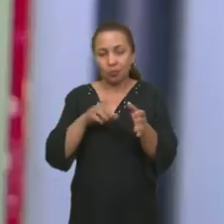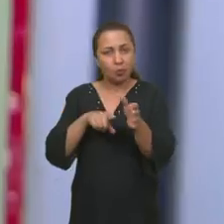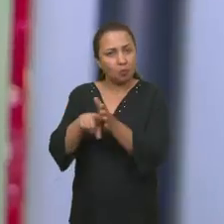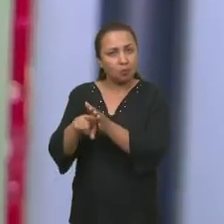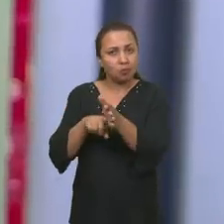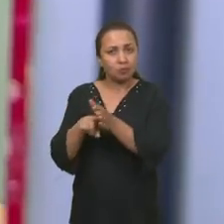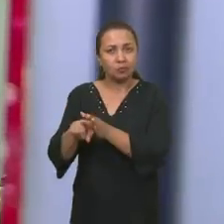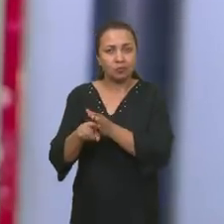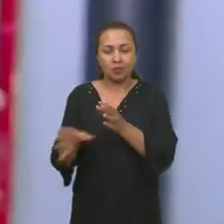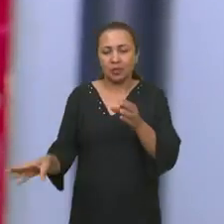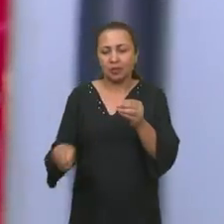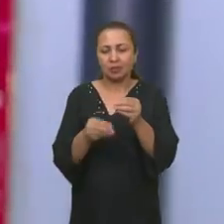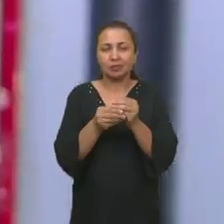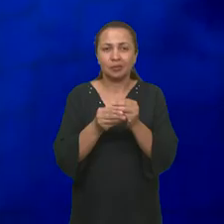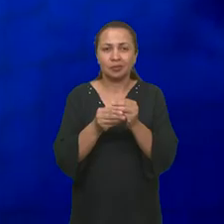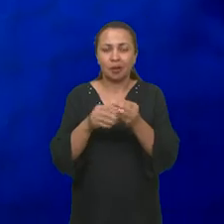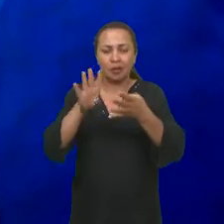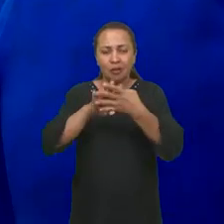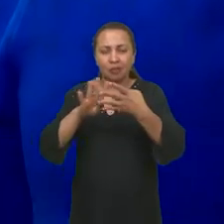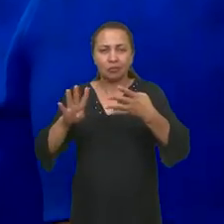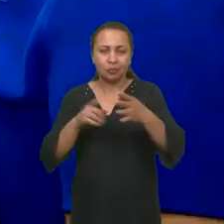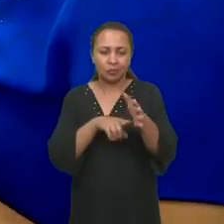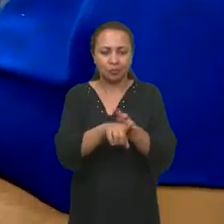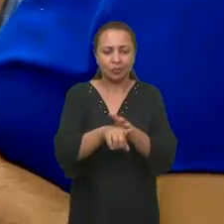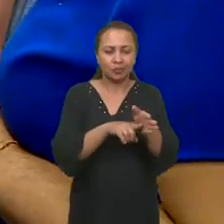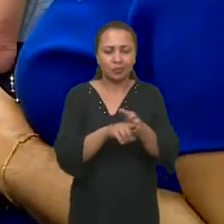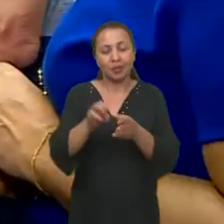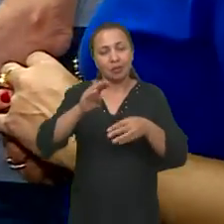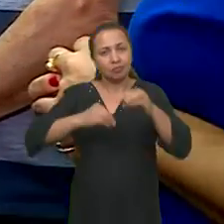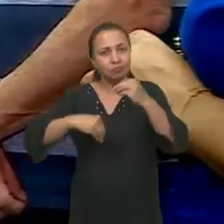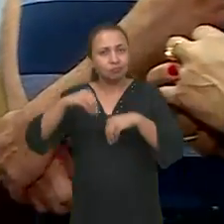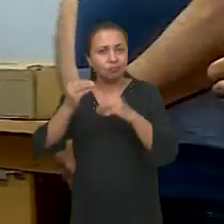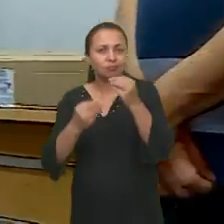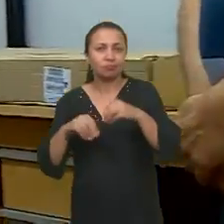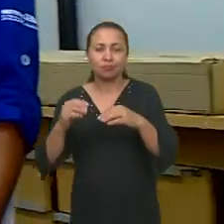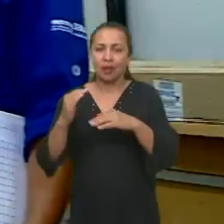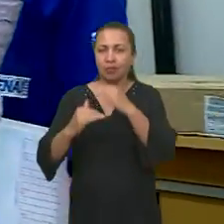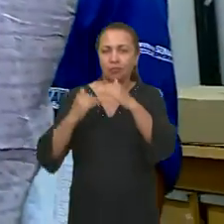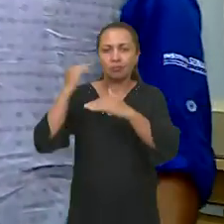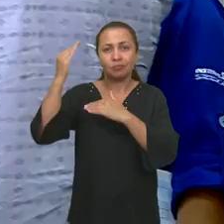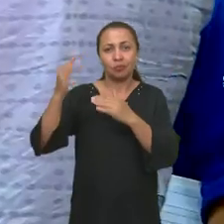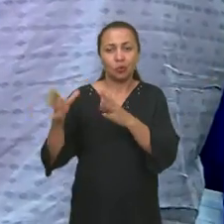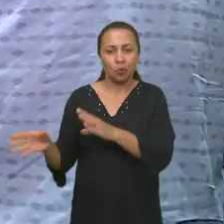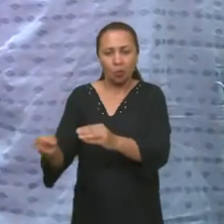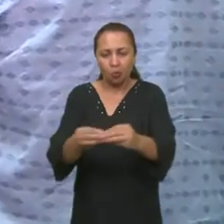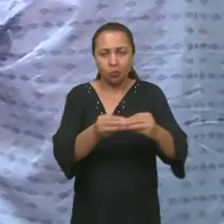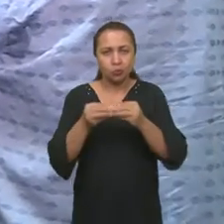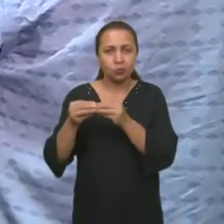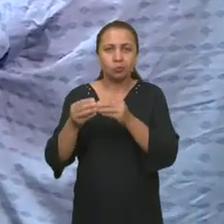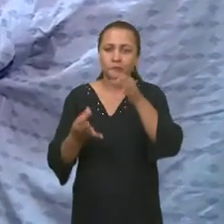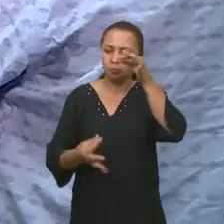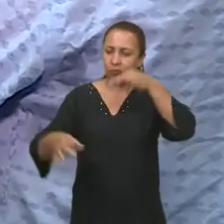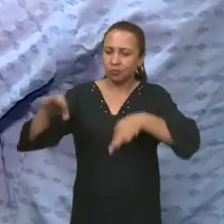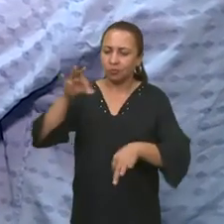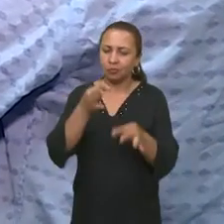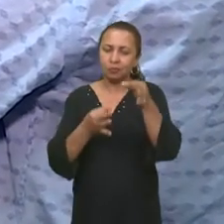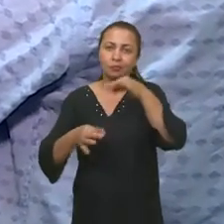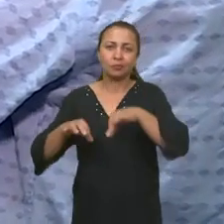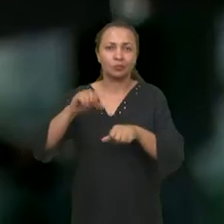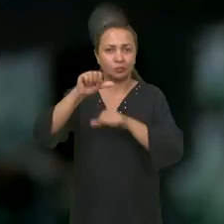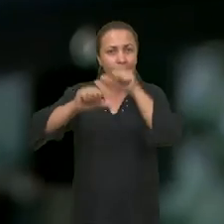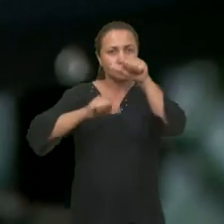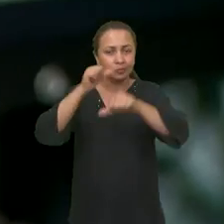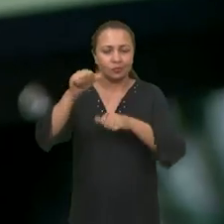um grupo de pesquisadores que integram a rede de pesquisa em materiais avançados, numa junção de laboratórios